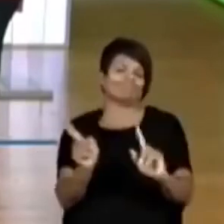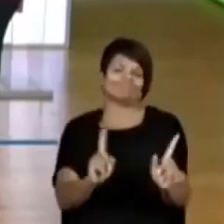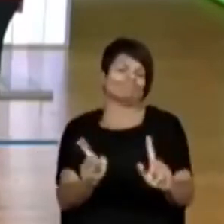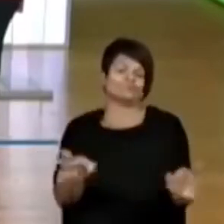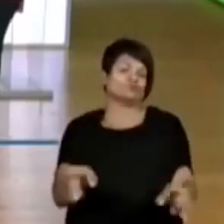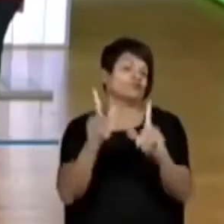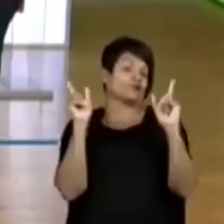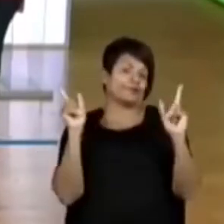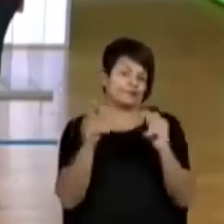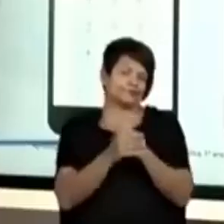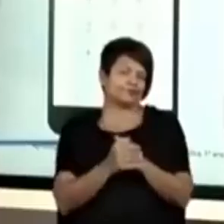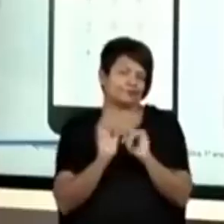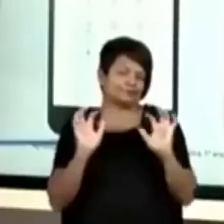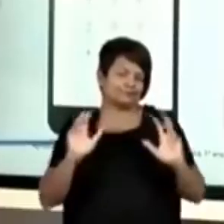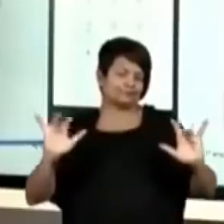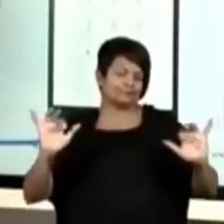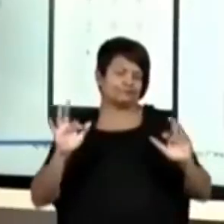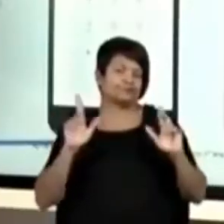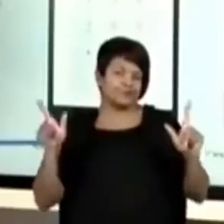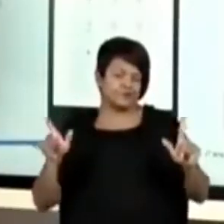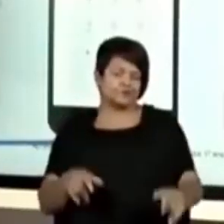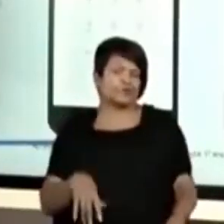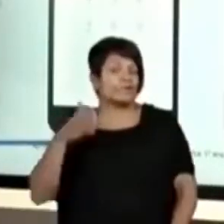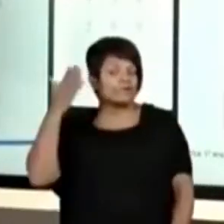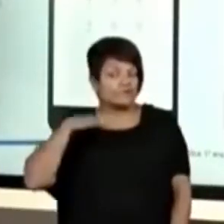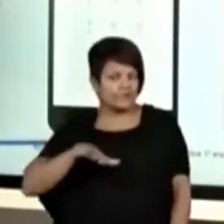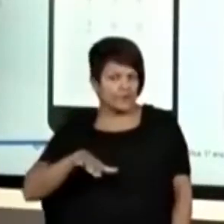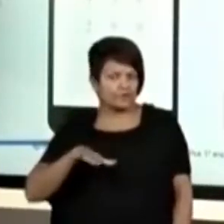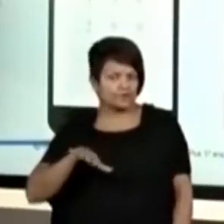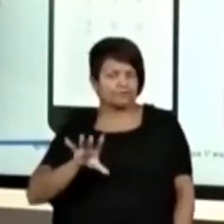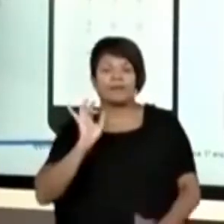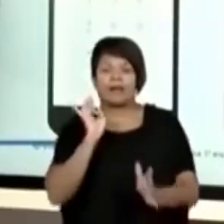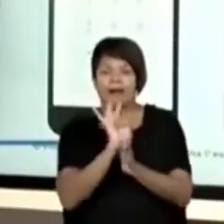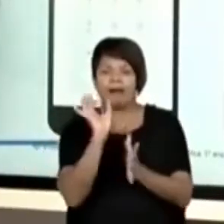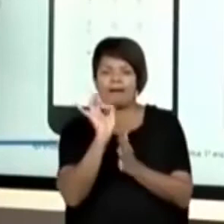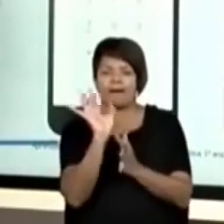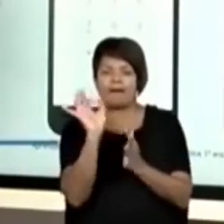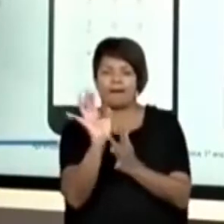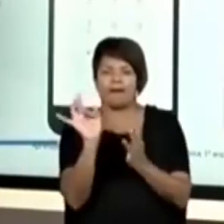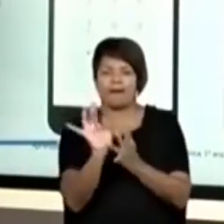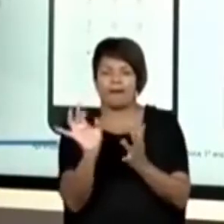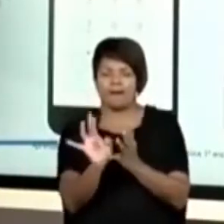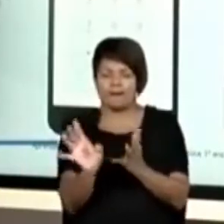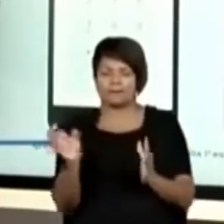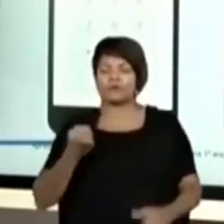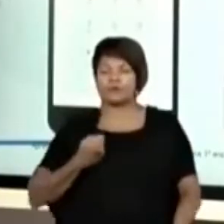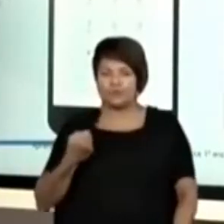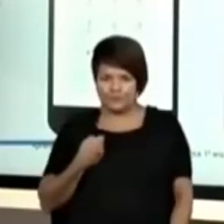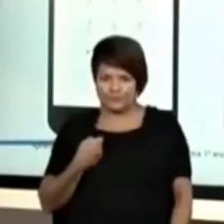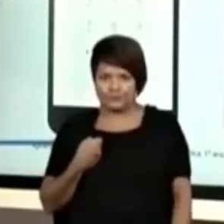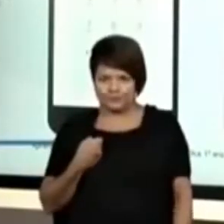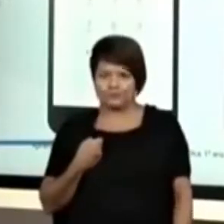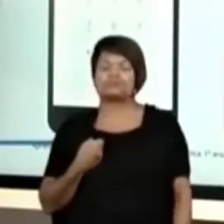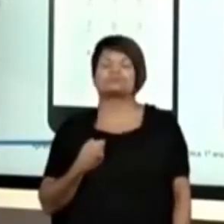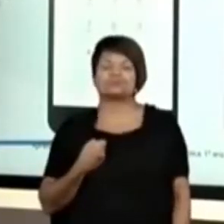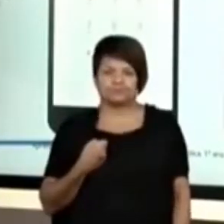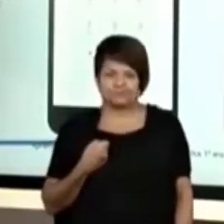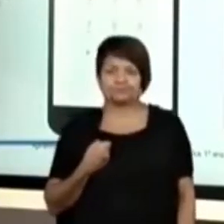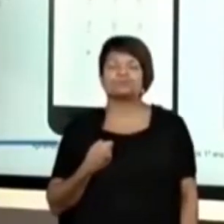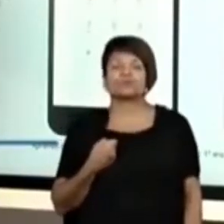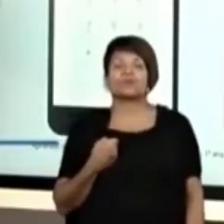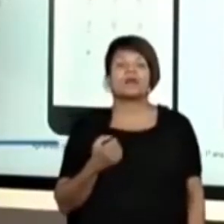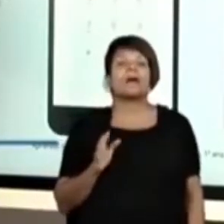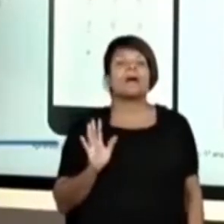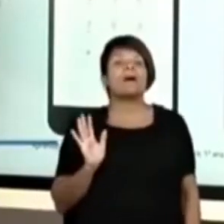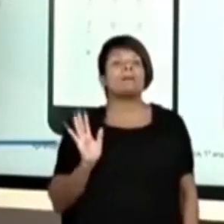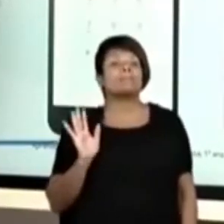Não. Professora Fran, ela leu número por número, dígito por dígito, a gente fala, tá bom?